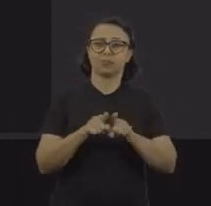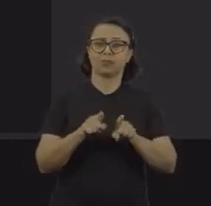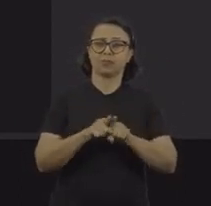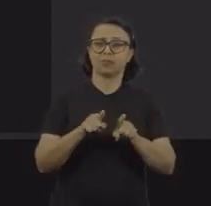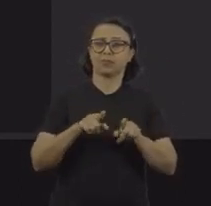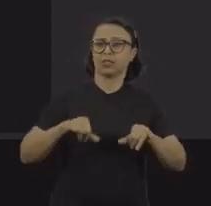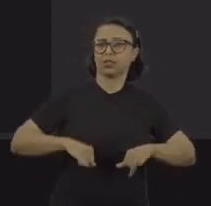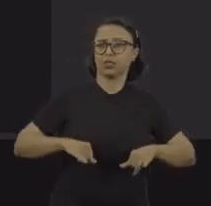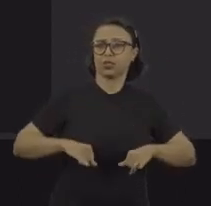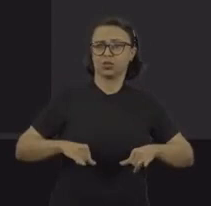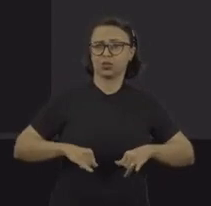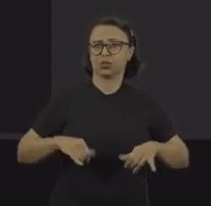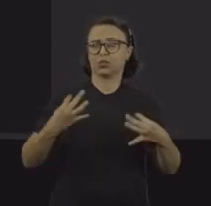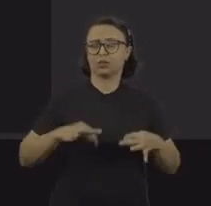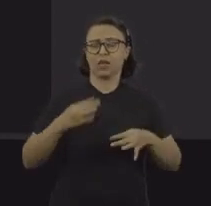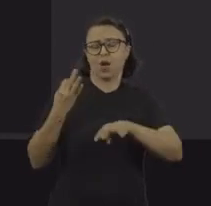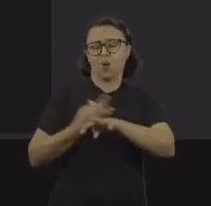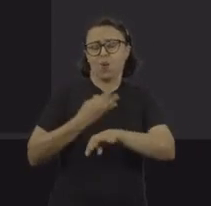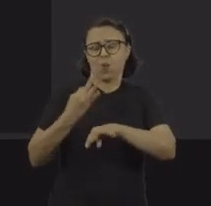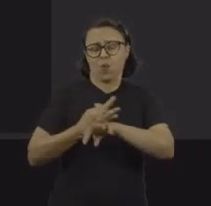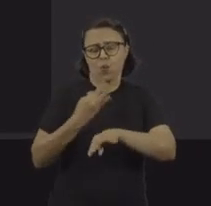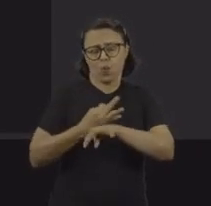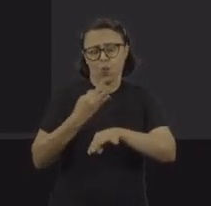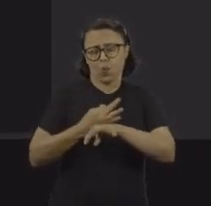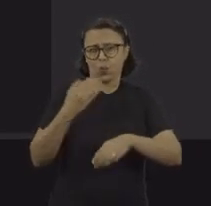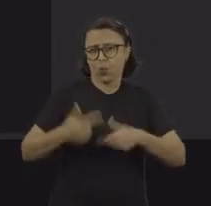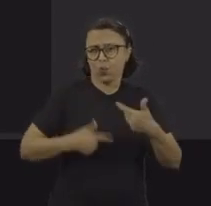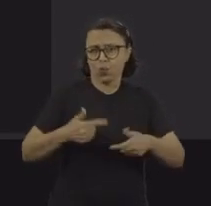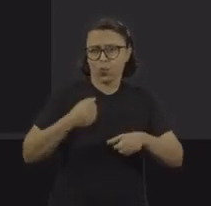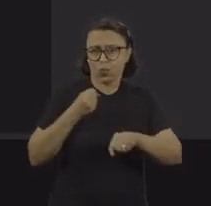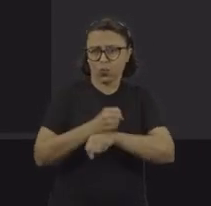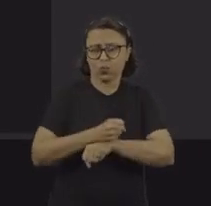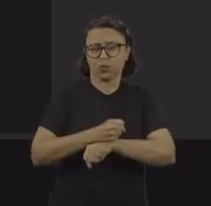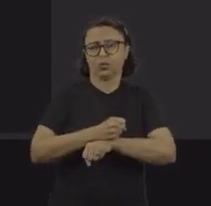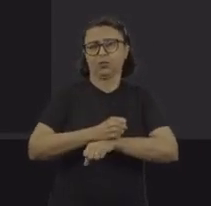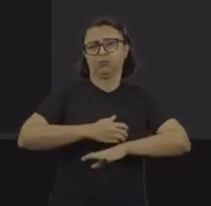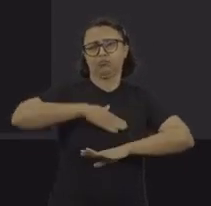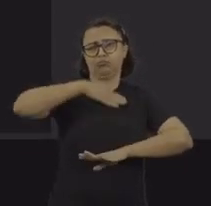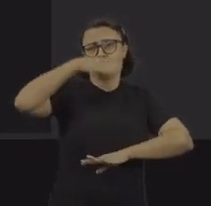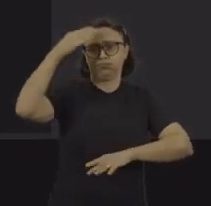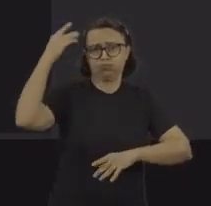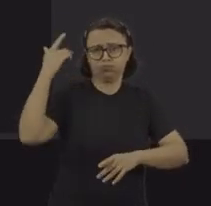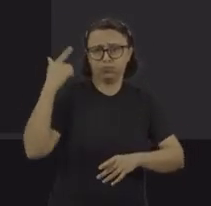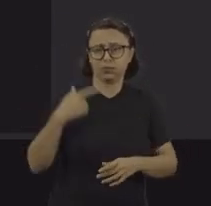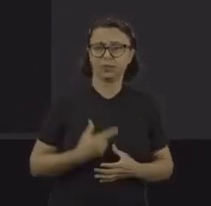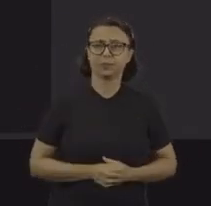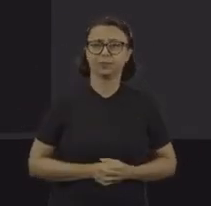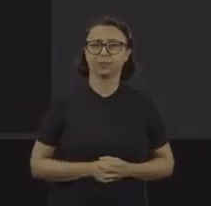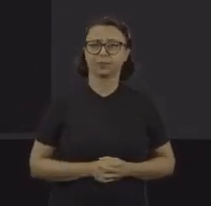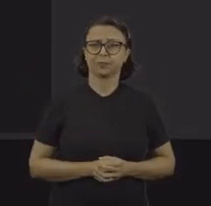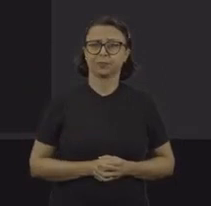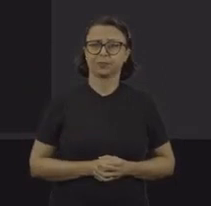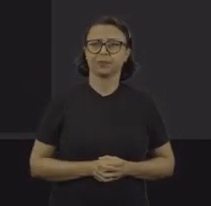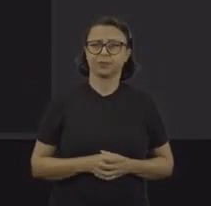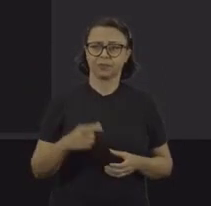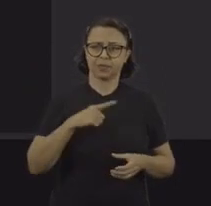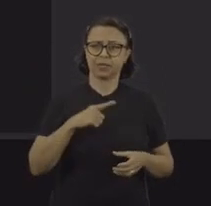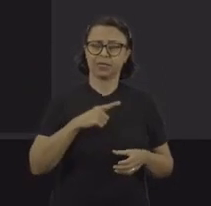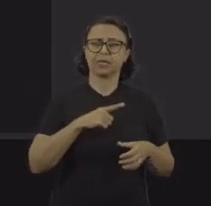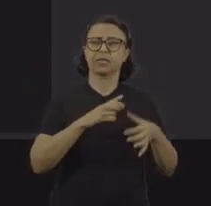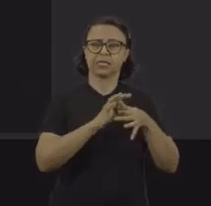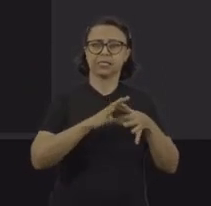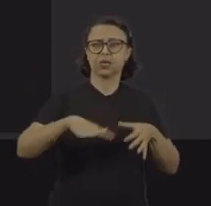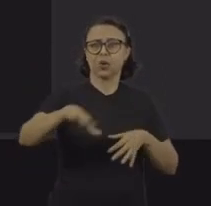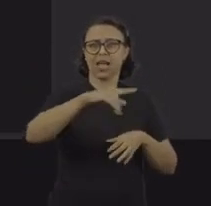dores físicas são demais para aguentar sem esse atenuante. Houve uma melhoria do setor da